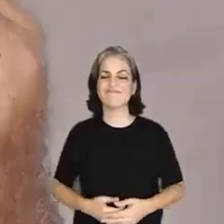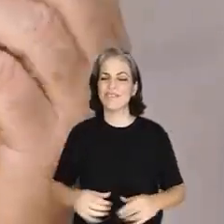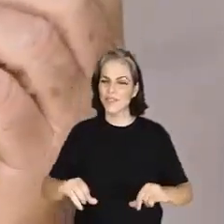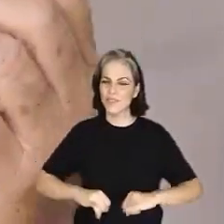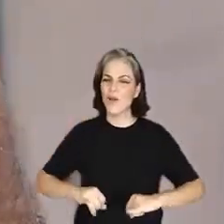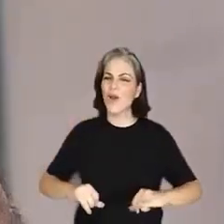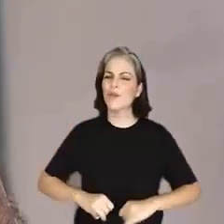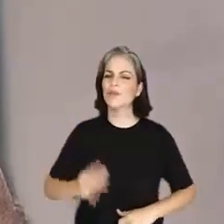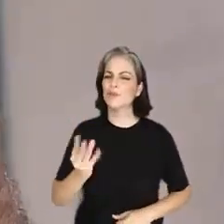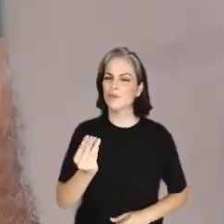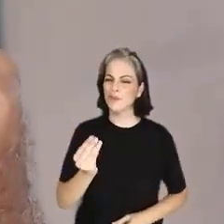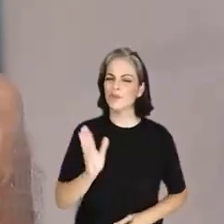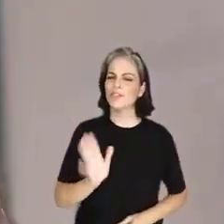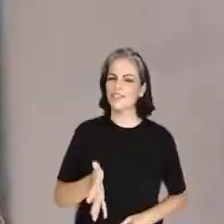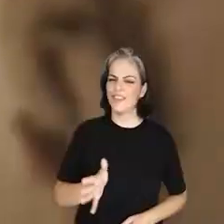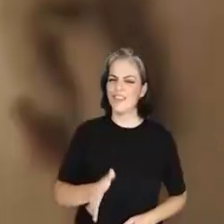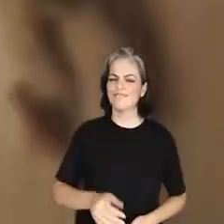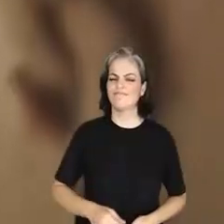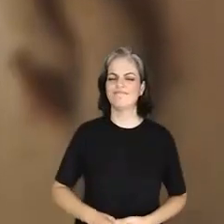A gente sofreu demais.